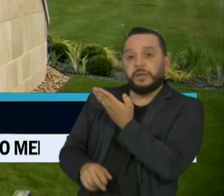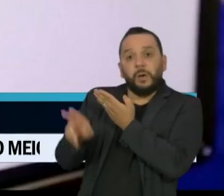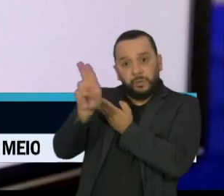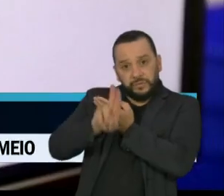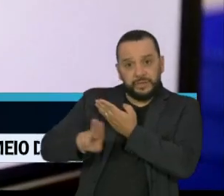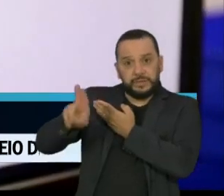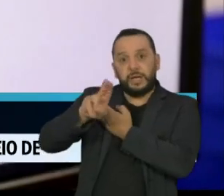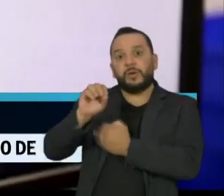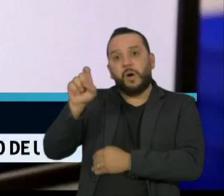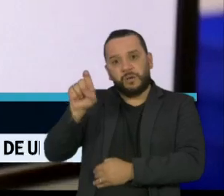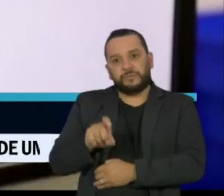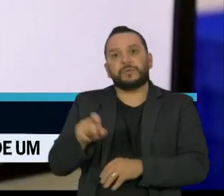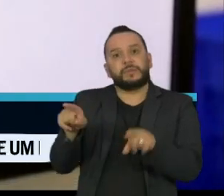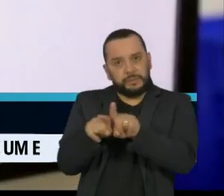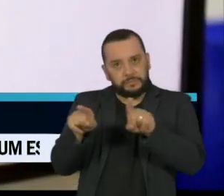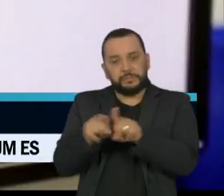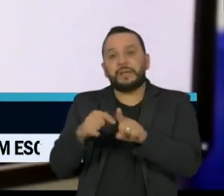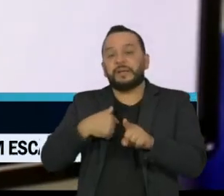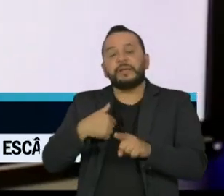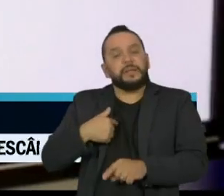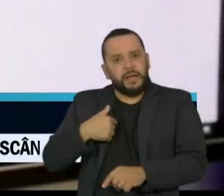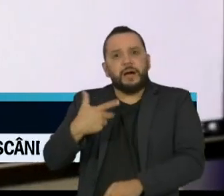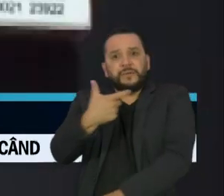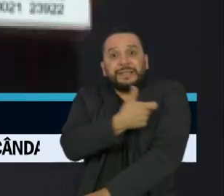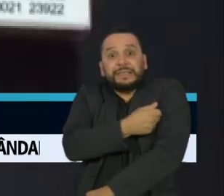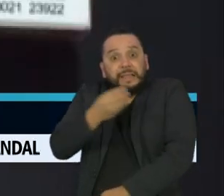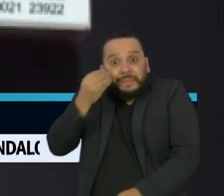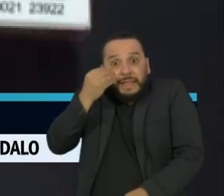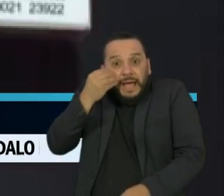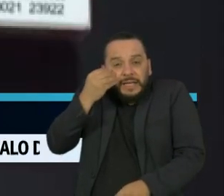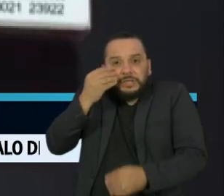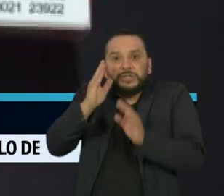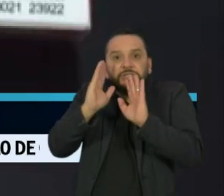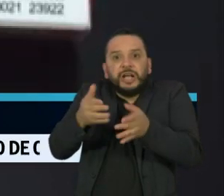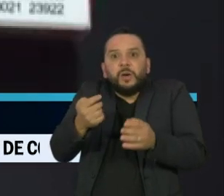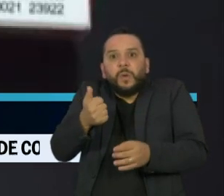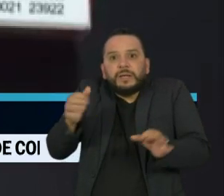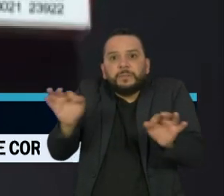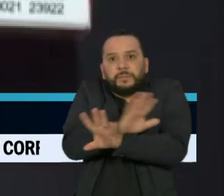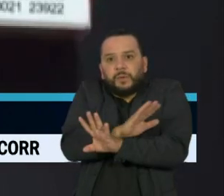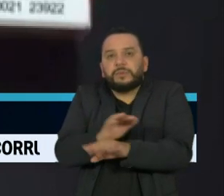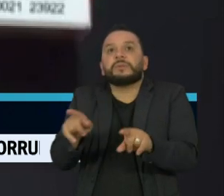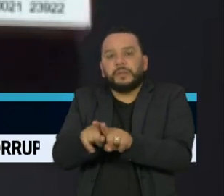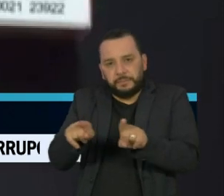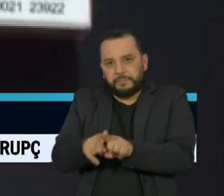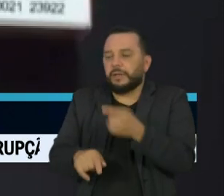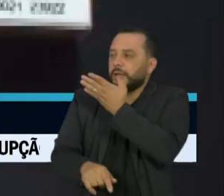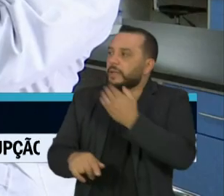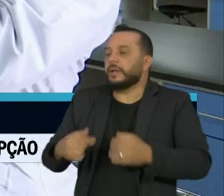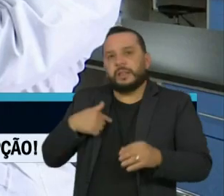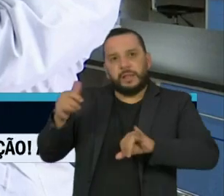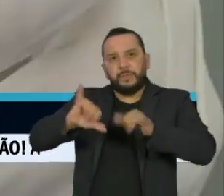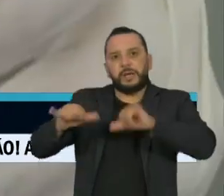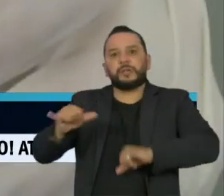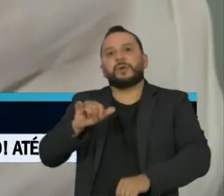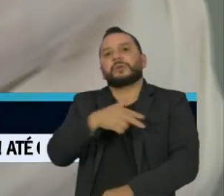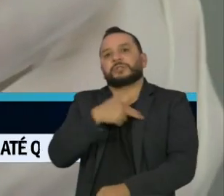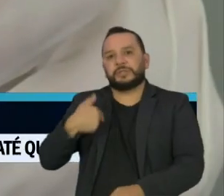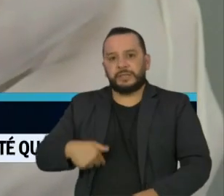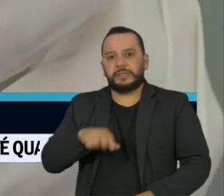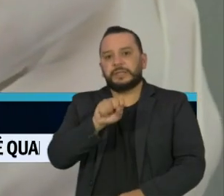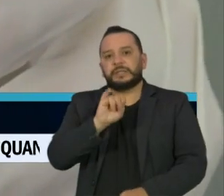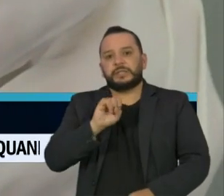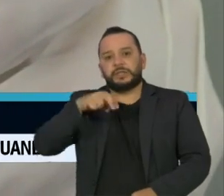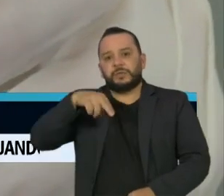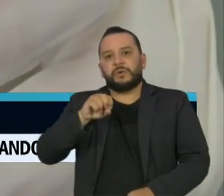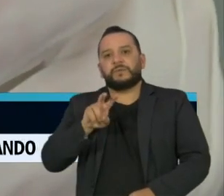Oxford, a vacina está na fase mais avançada de testes Assim como a do laboratório chinês Sinovac que firmou parceria com